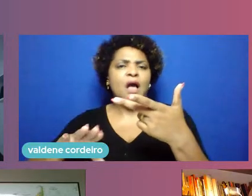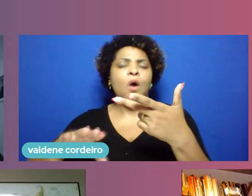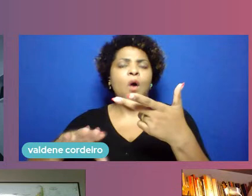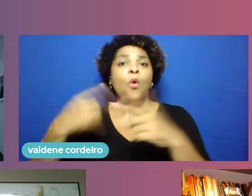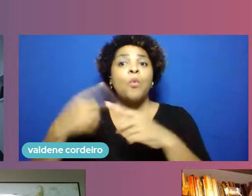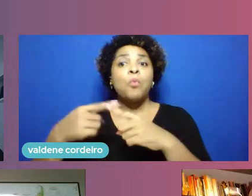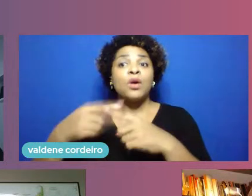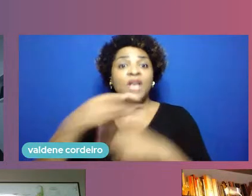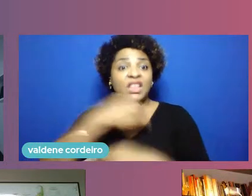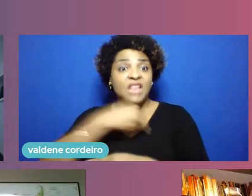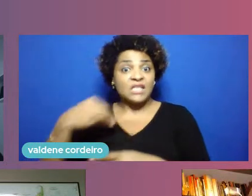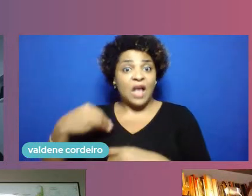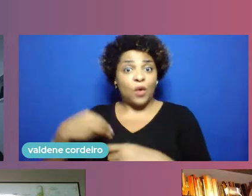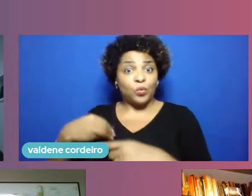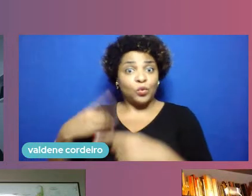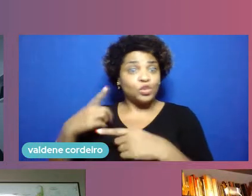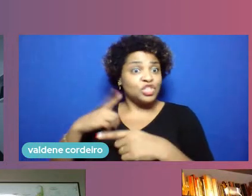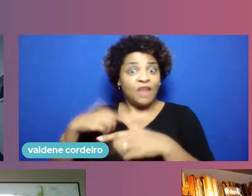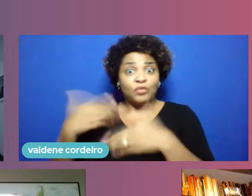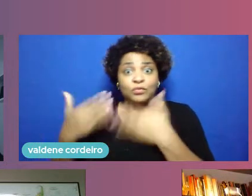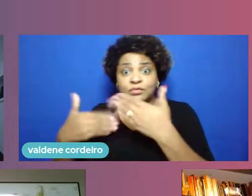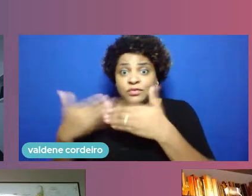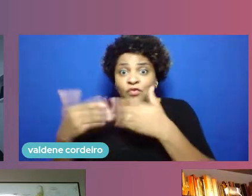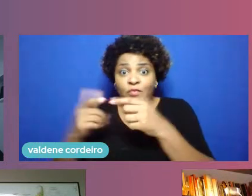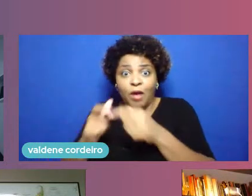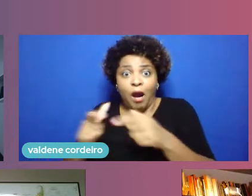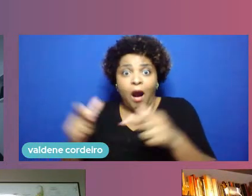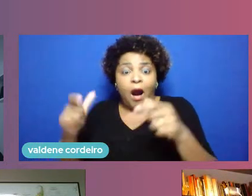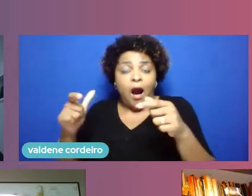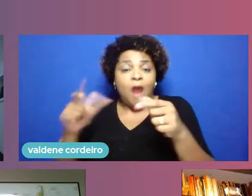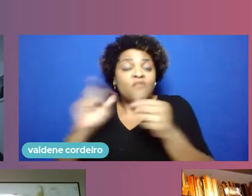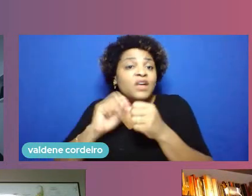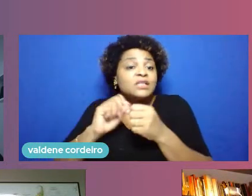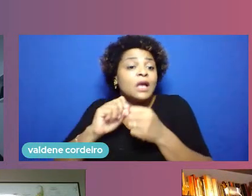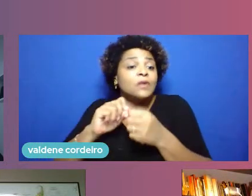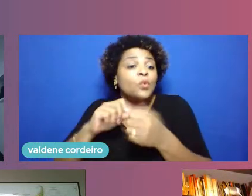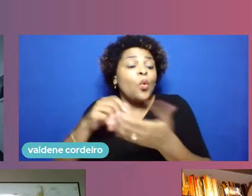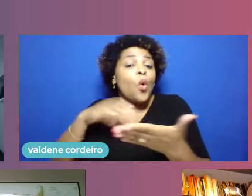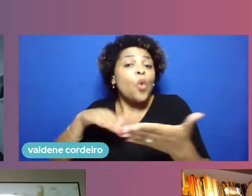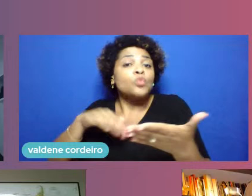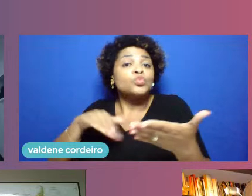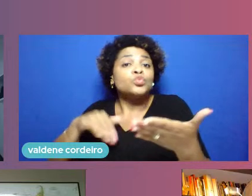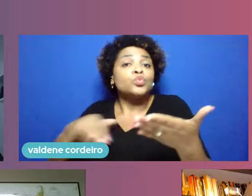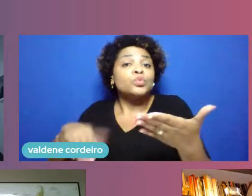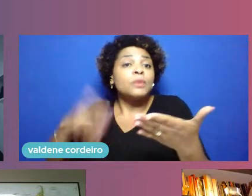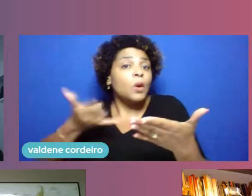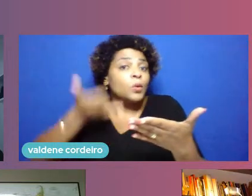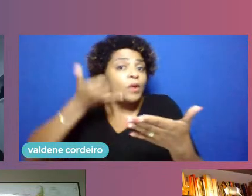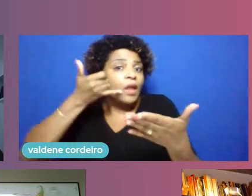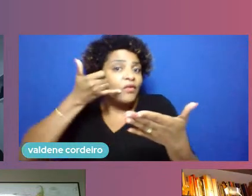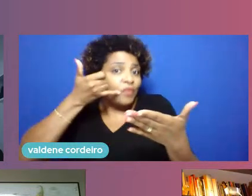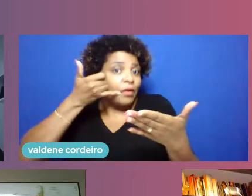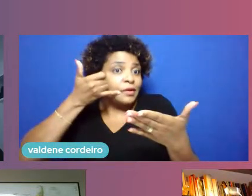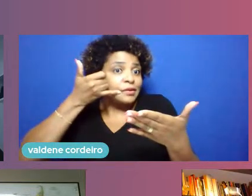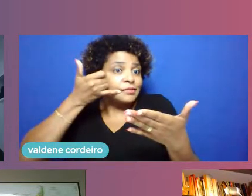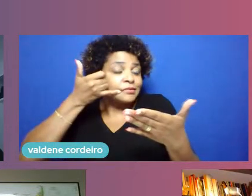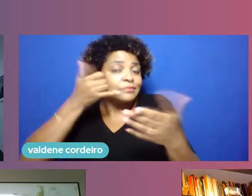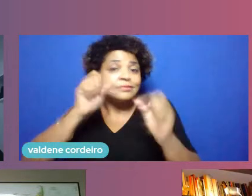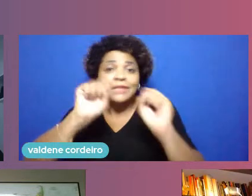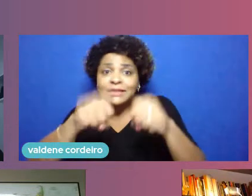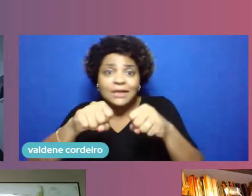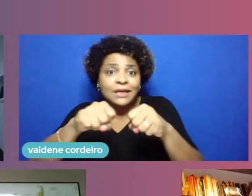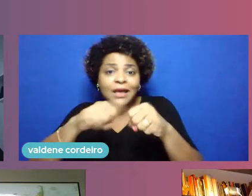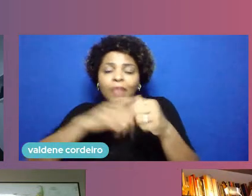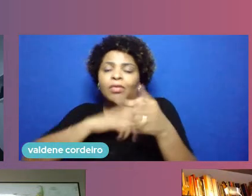teleconsultas, da robótica, enfim, de soluções de uma multiplicidade e de uma diversidade muito